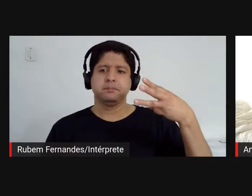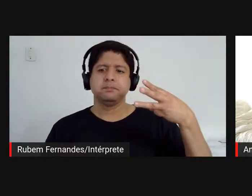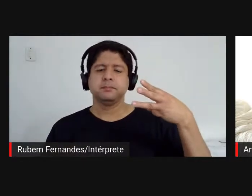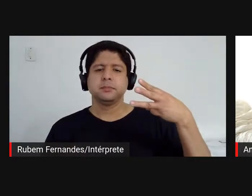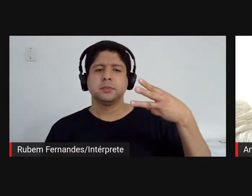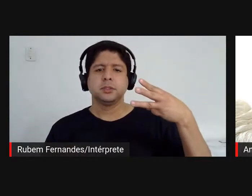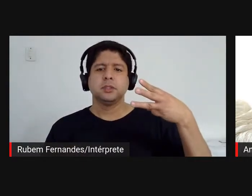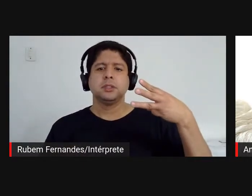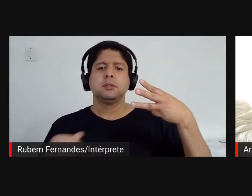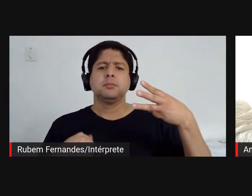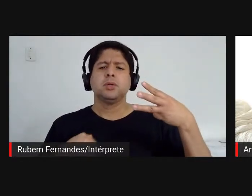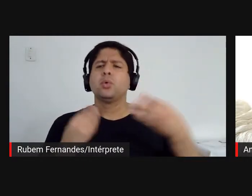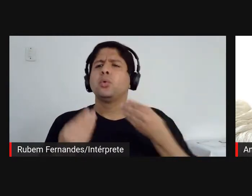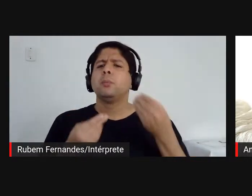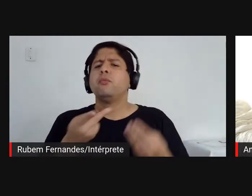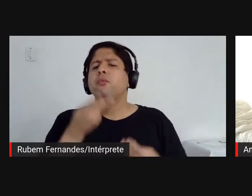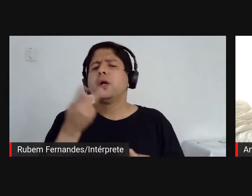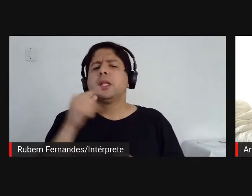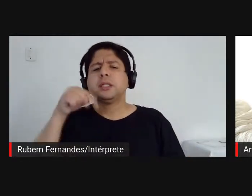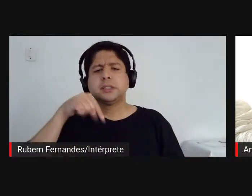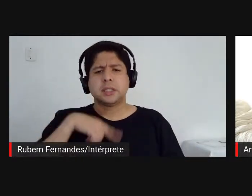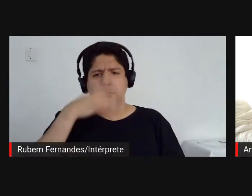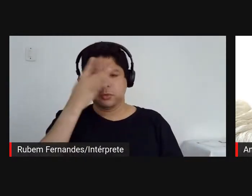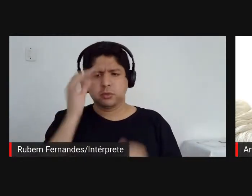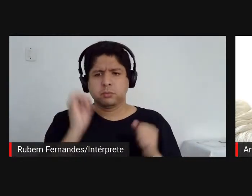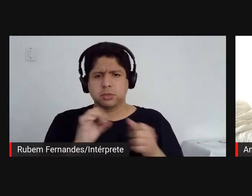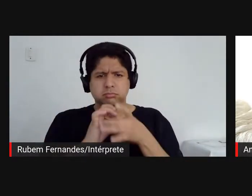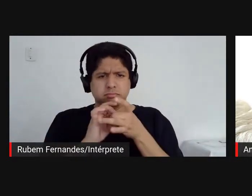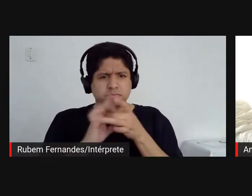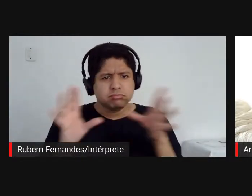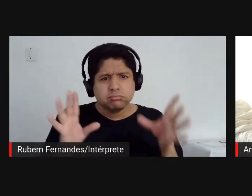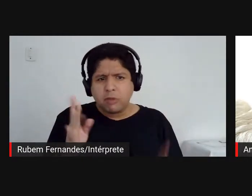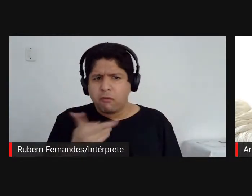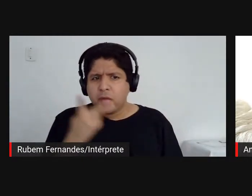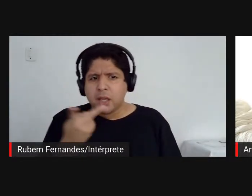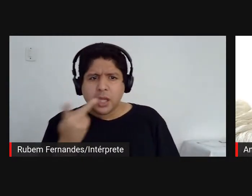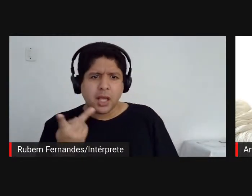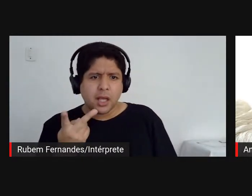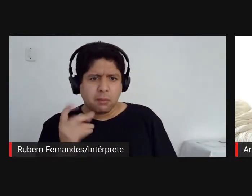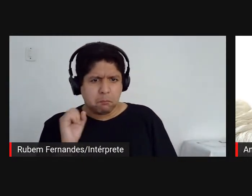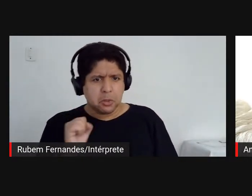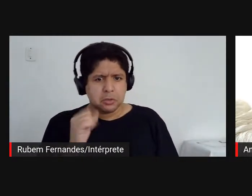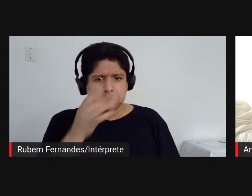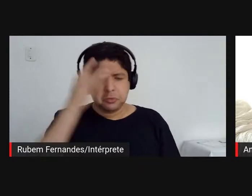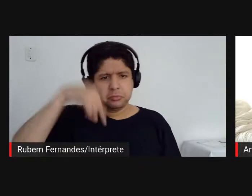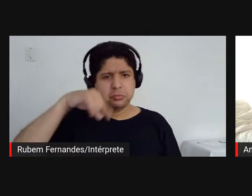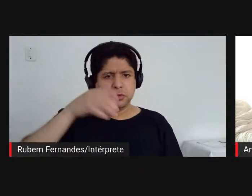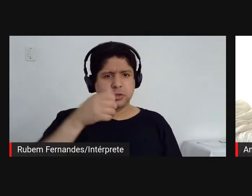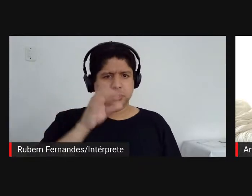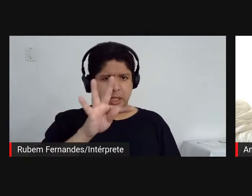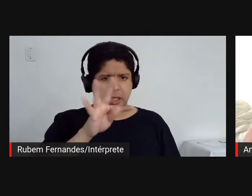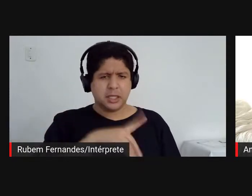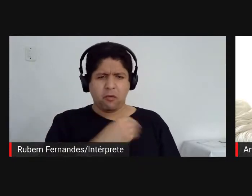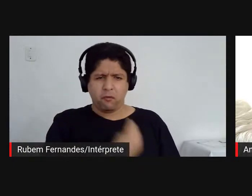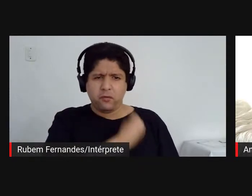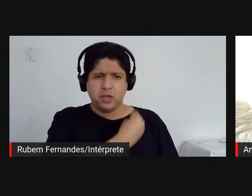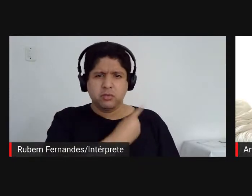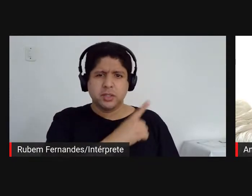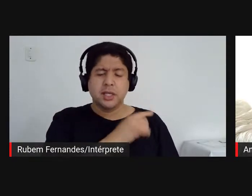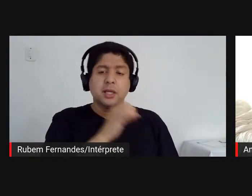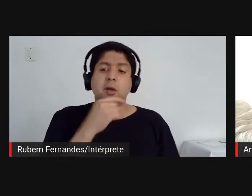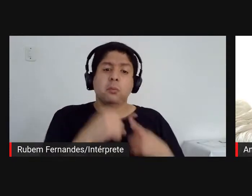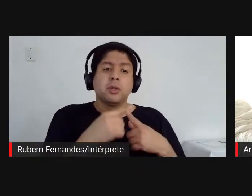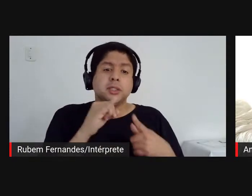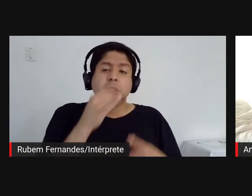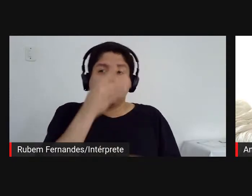Comentários, como é que funciona isso? As pessoas podem fazer comentários ao vivo, assim, né? Porque se qualquer pessoa tiver